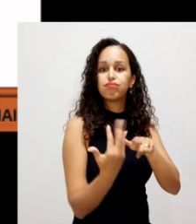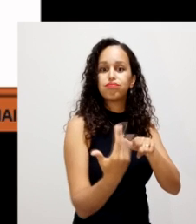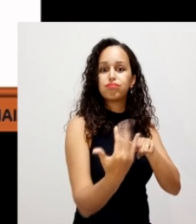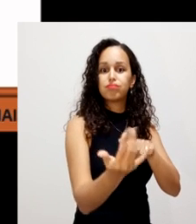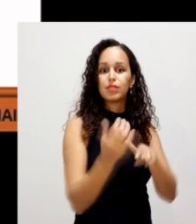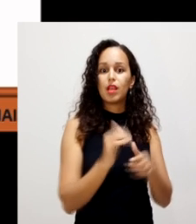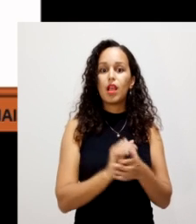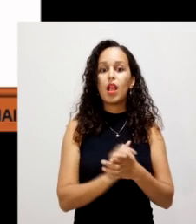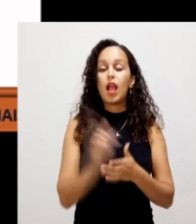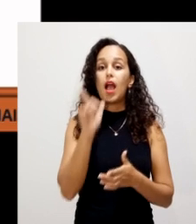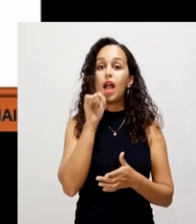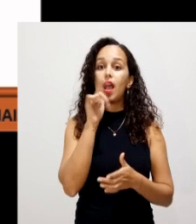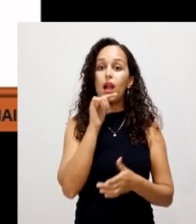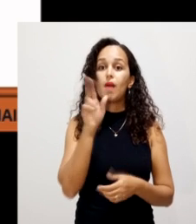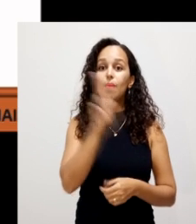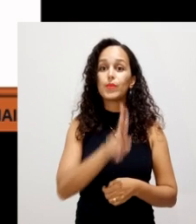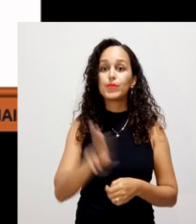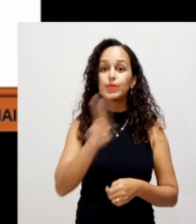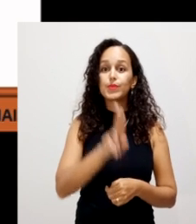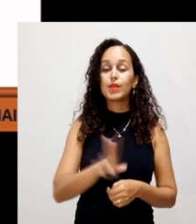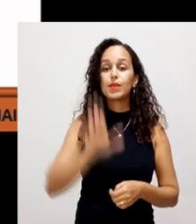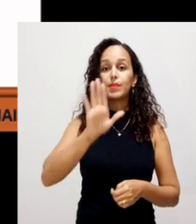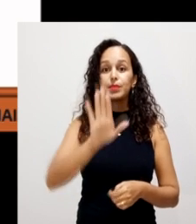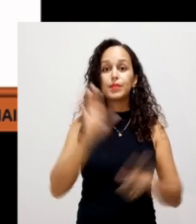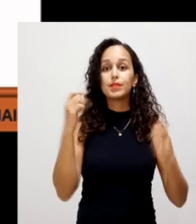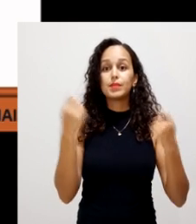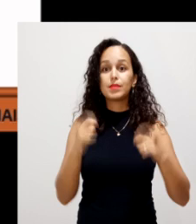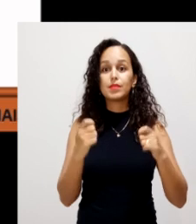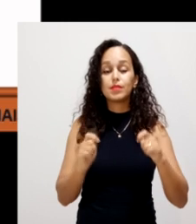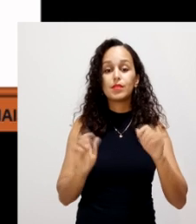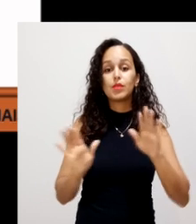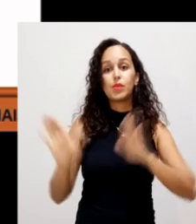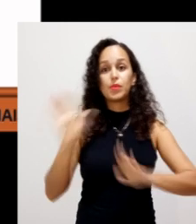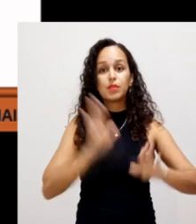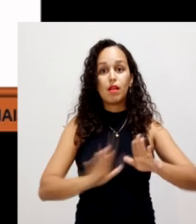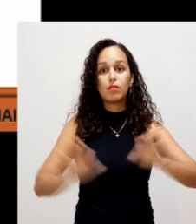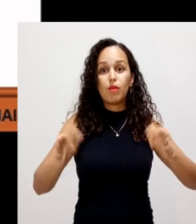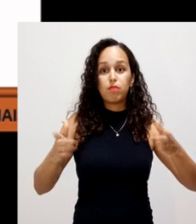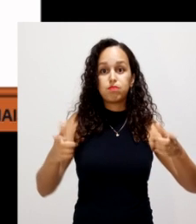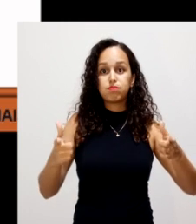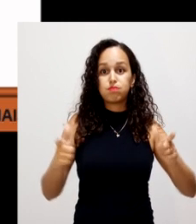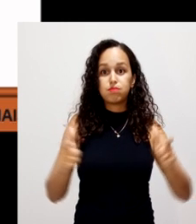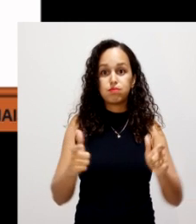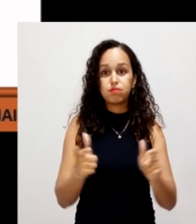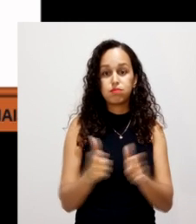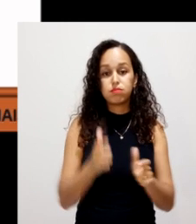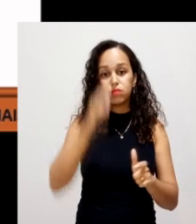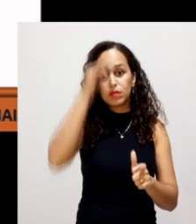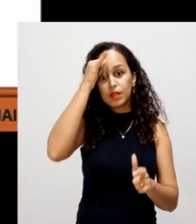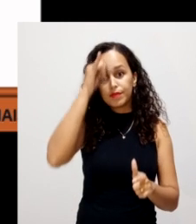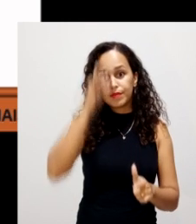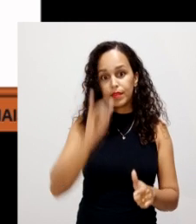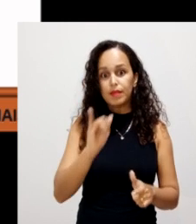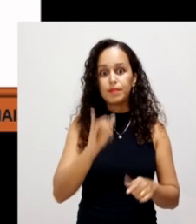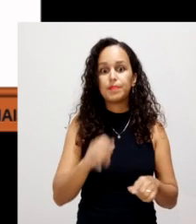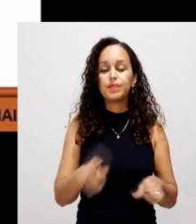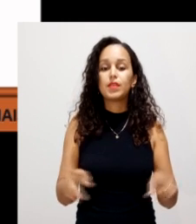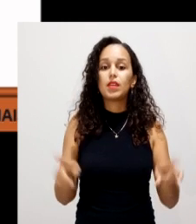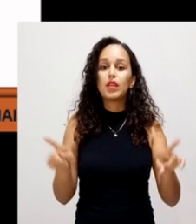haja uma reposição dos depósitos arquíferos e manter as necessidades hídricas do ambiente das pessoas.